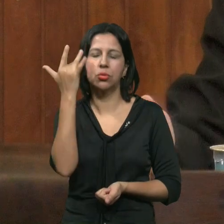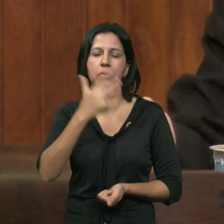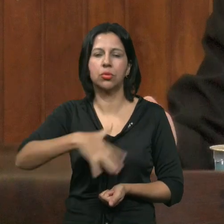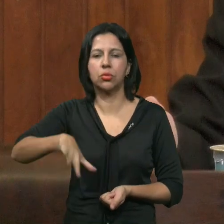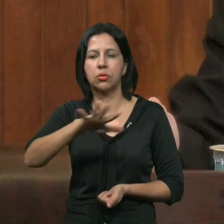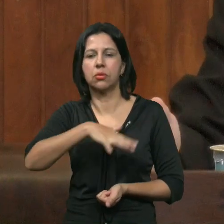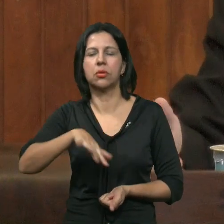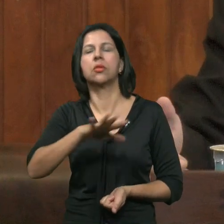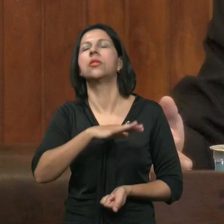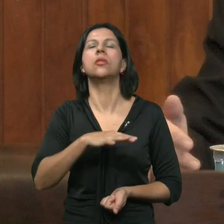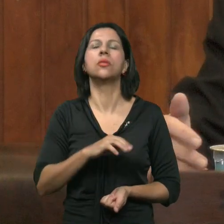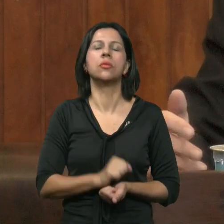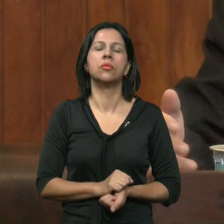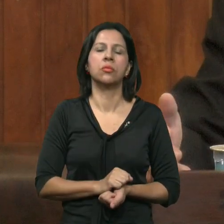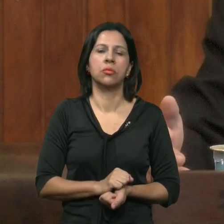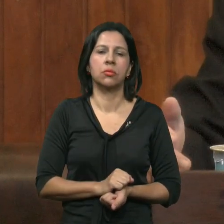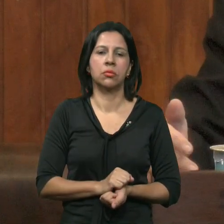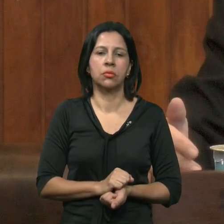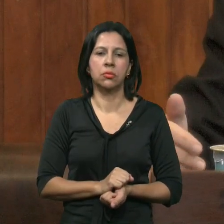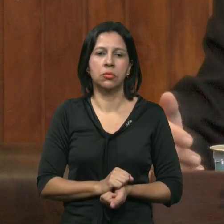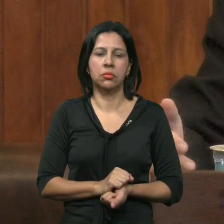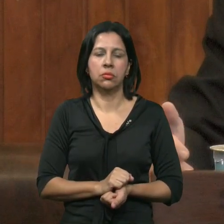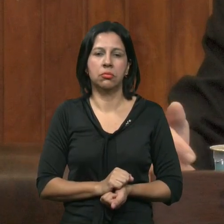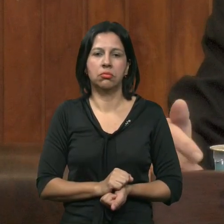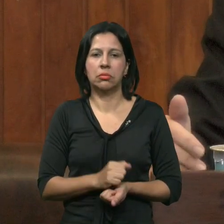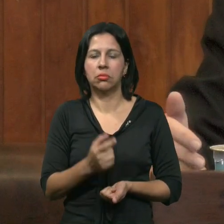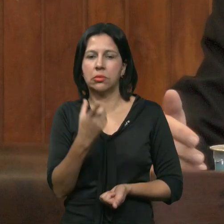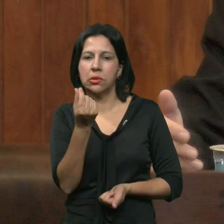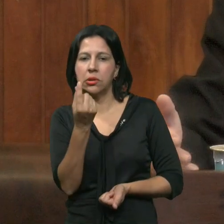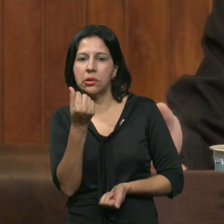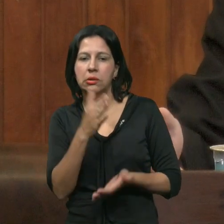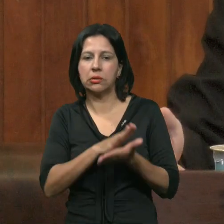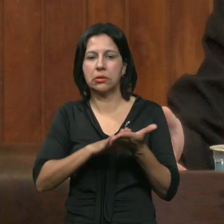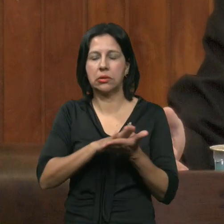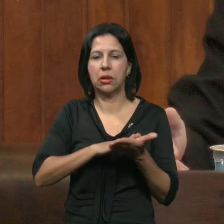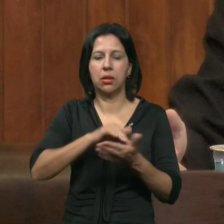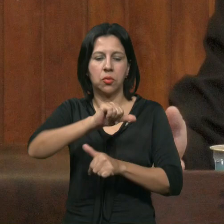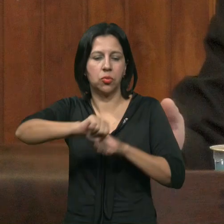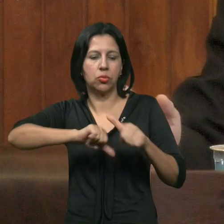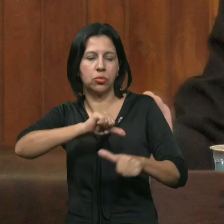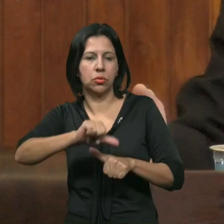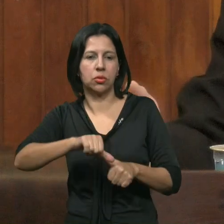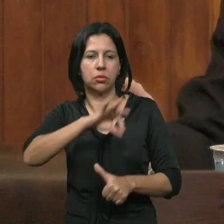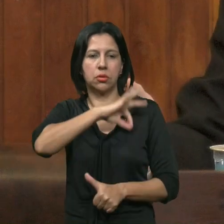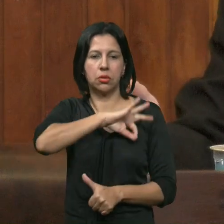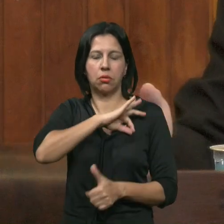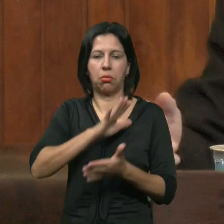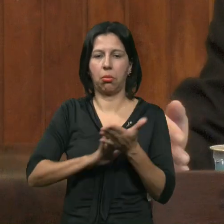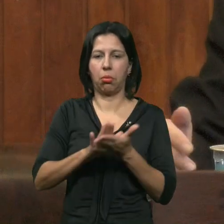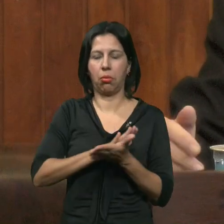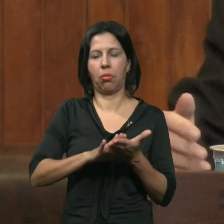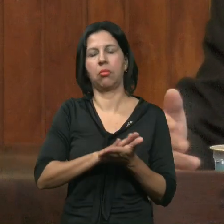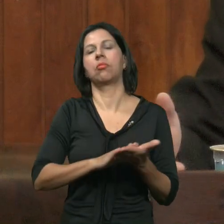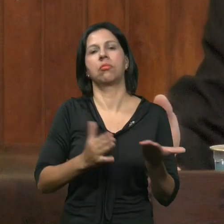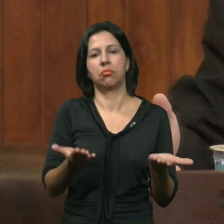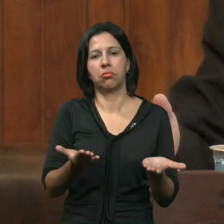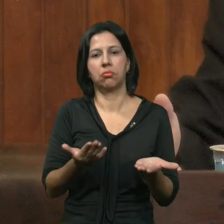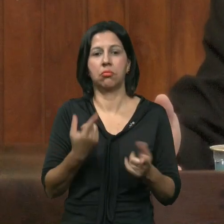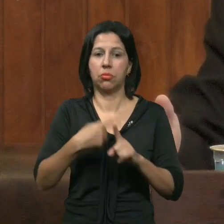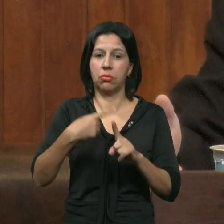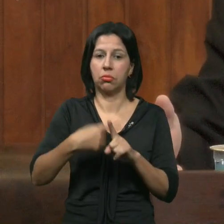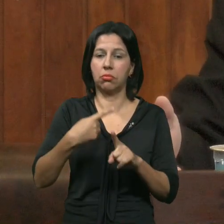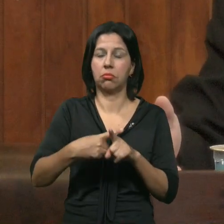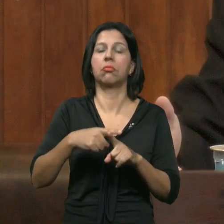eventualmente Não teve Nenhum ganho Não teve Nenhuma mudança Quando da apresentação Do plano De